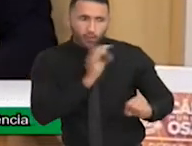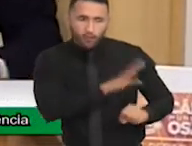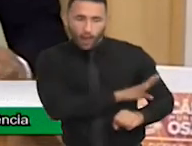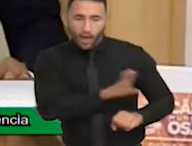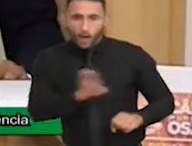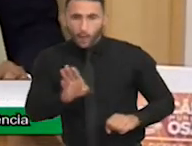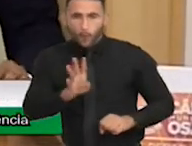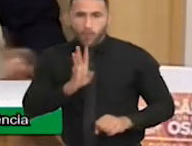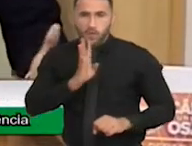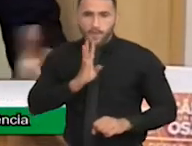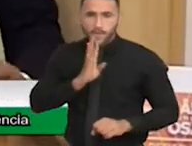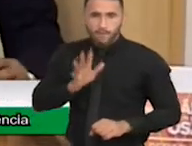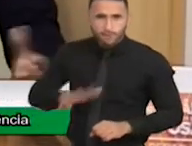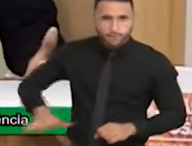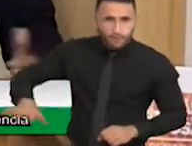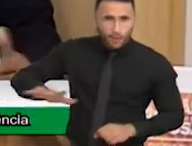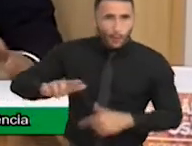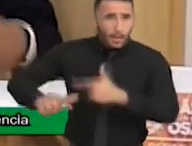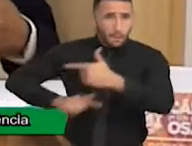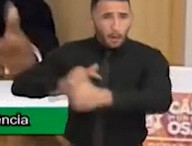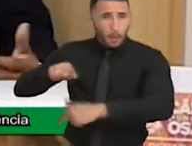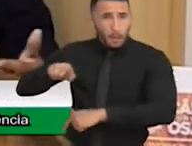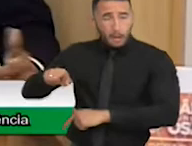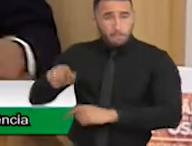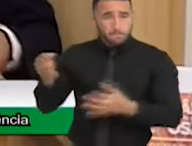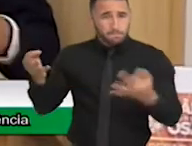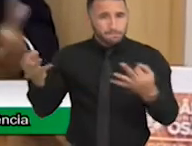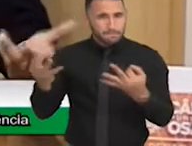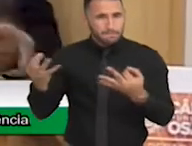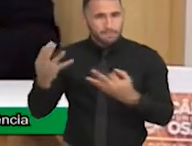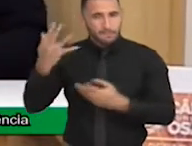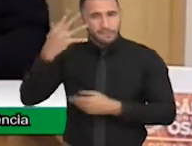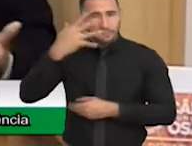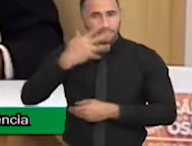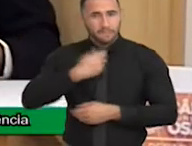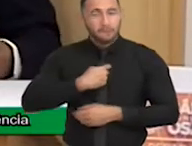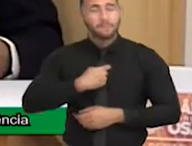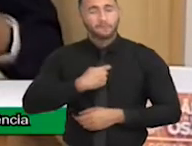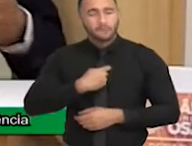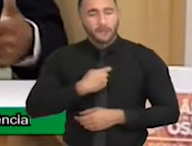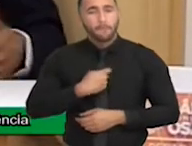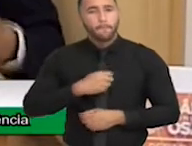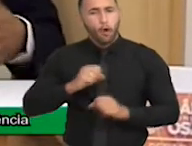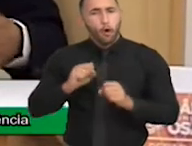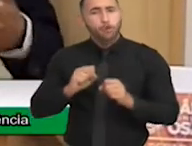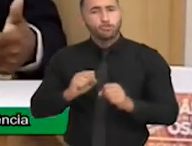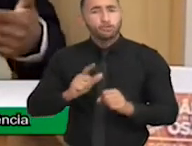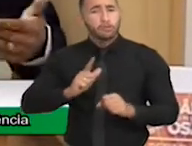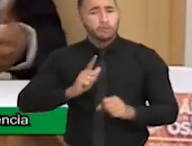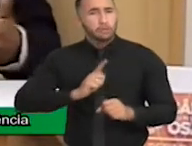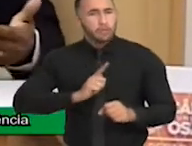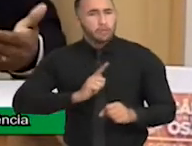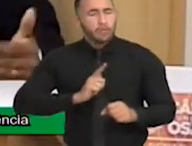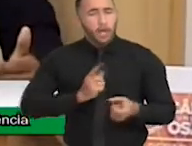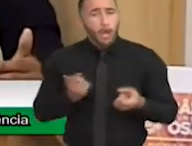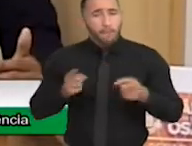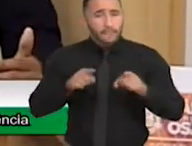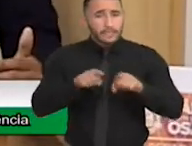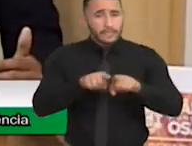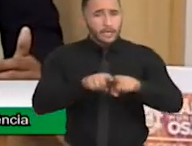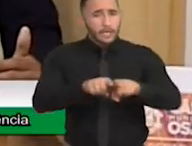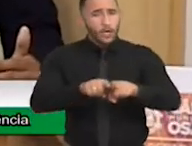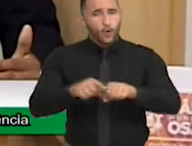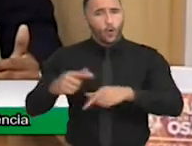Muito bom o trabalho e a gente pode se pensar, de ter os convênios com essas pessoas que têm um trabalho